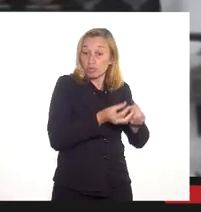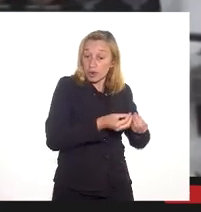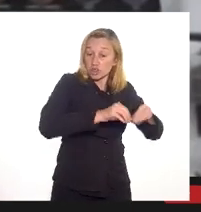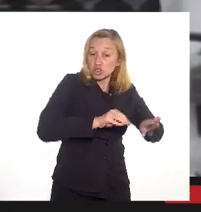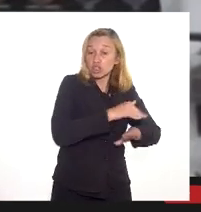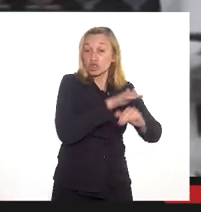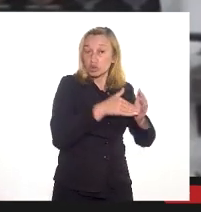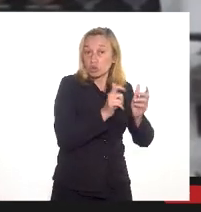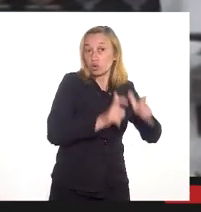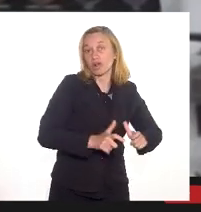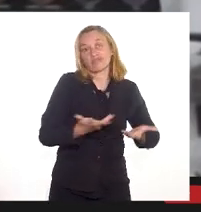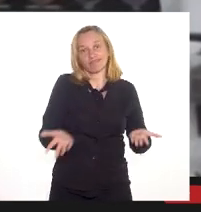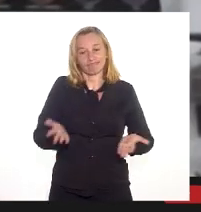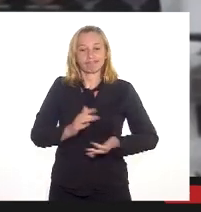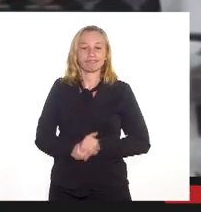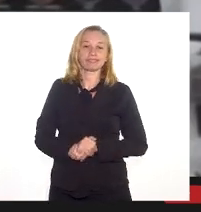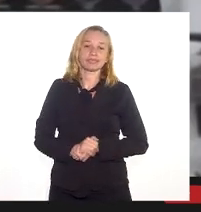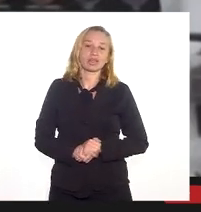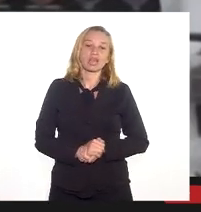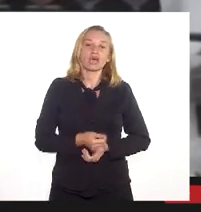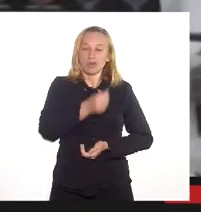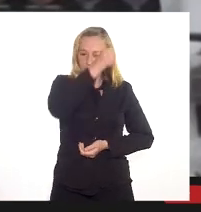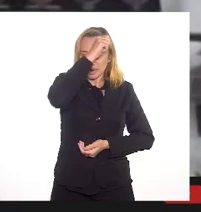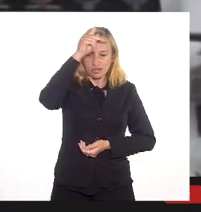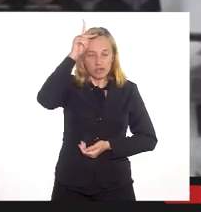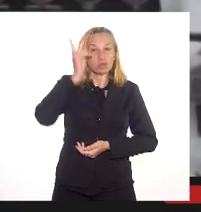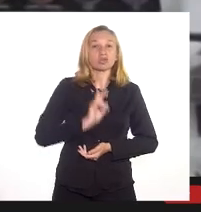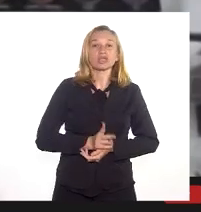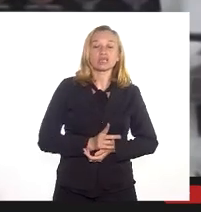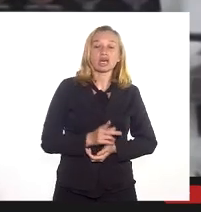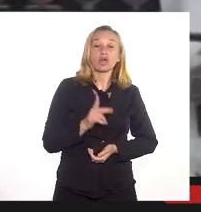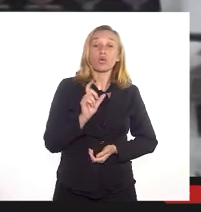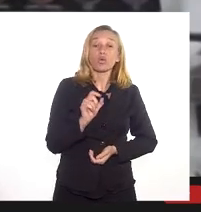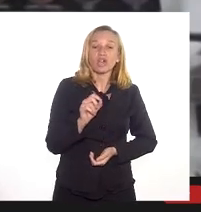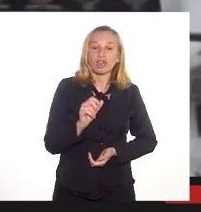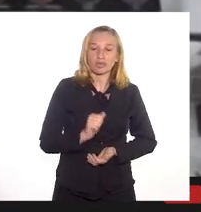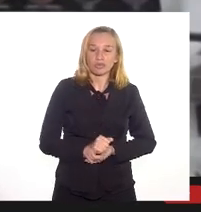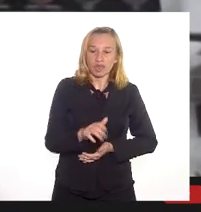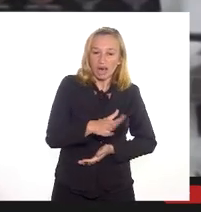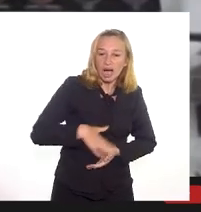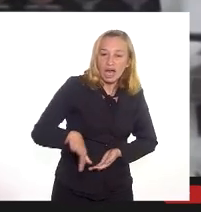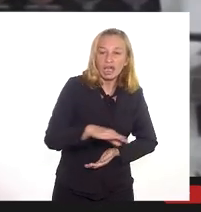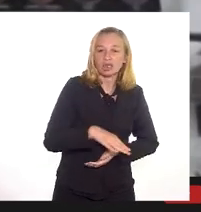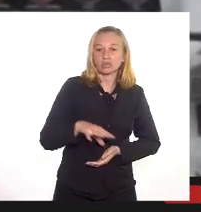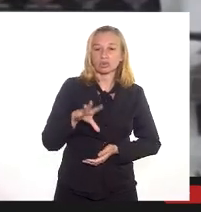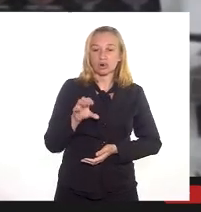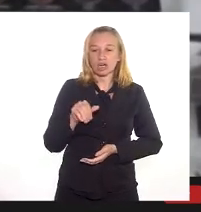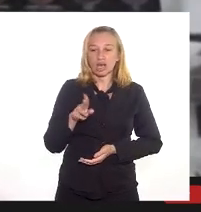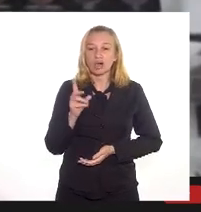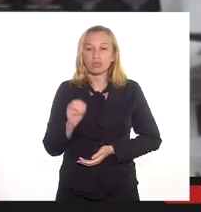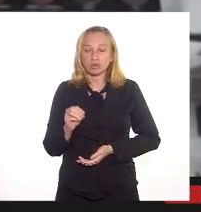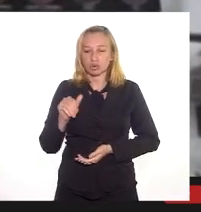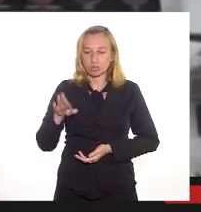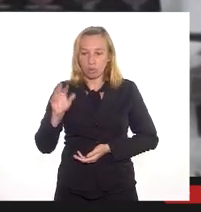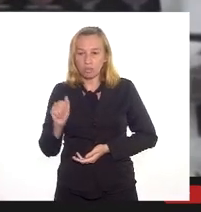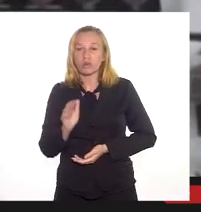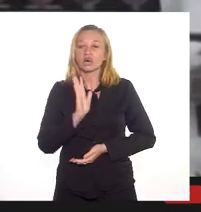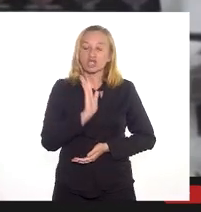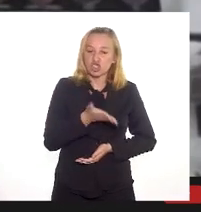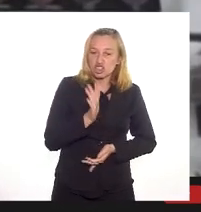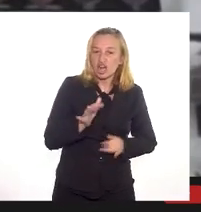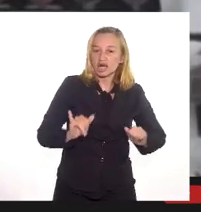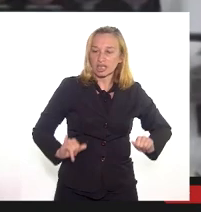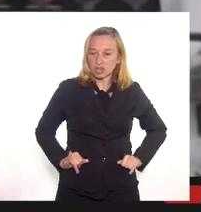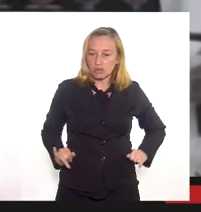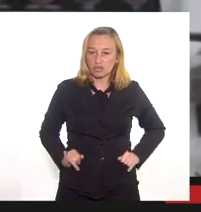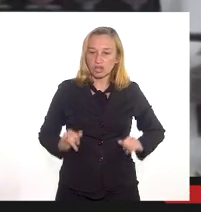toda aquela região. Então, a postura da Prefeitura está sendo o seguinte, a área do Campo do Bomba é uma área que já está sofrendo